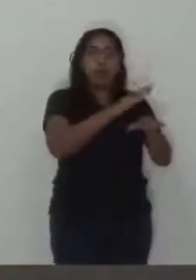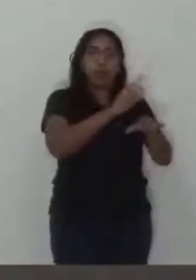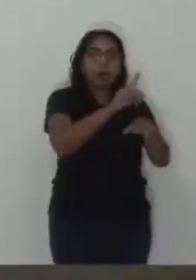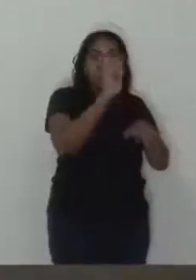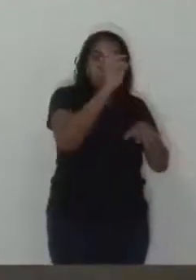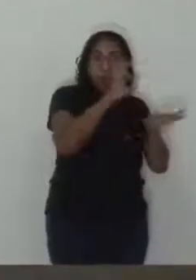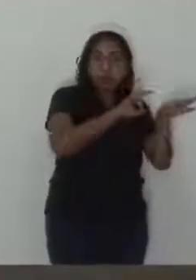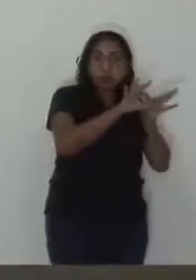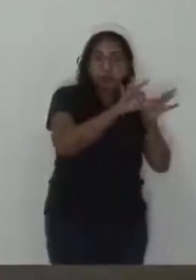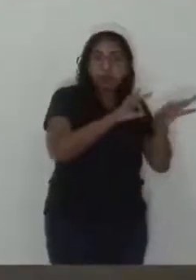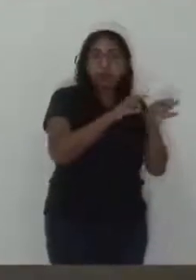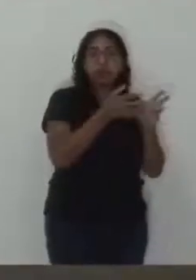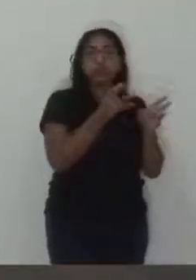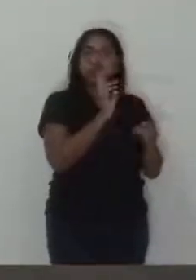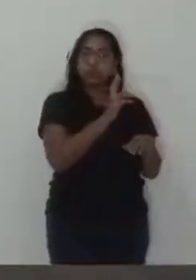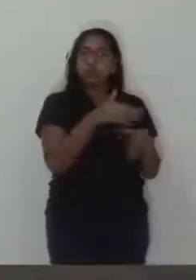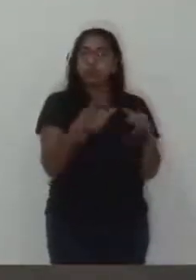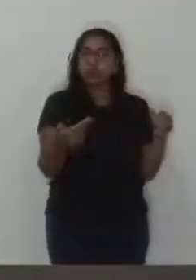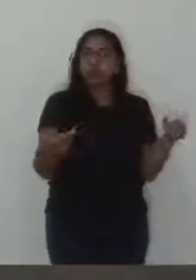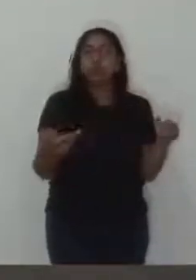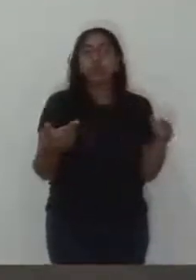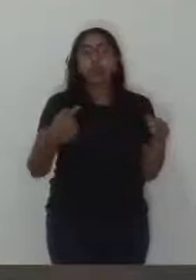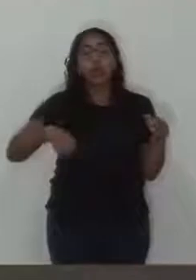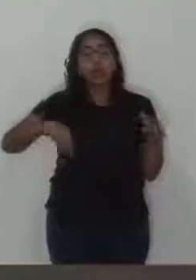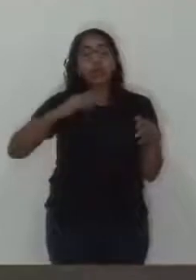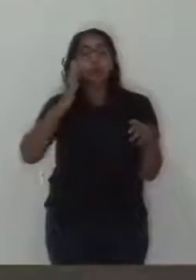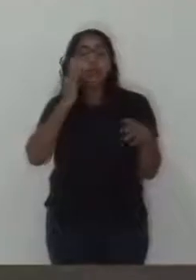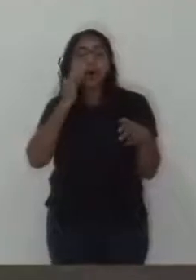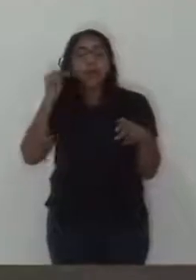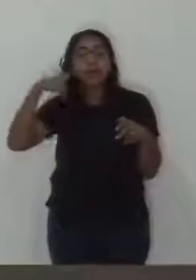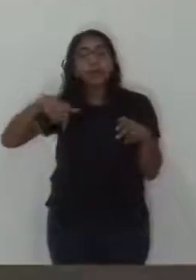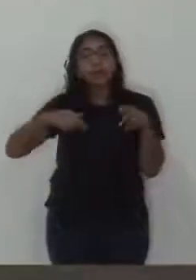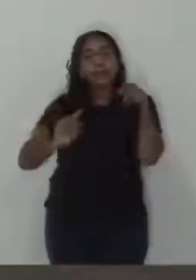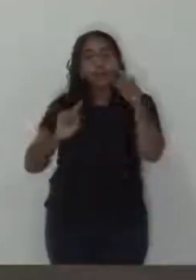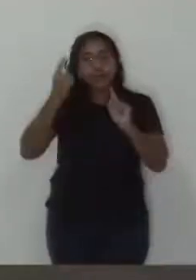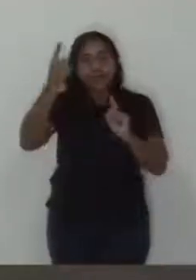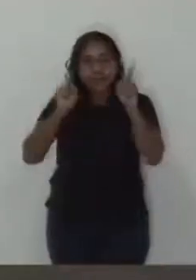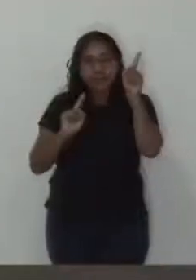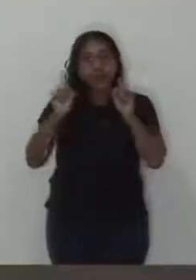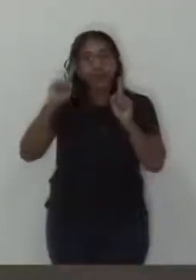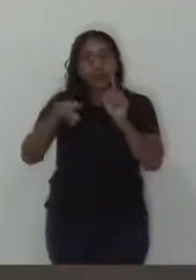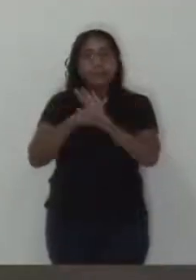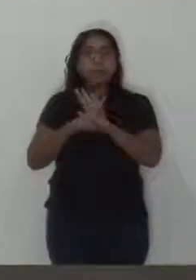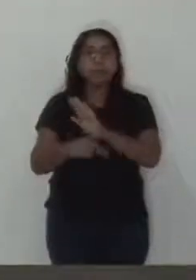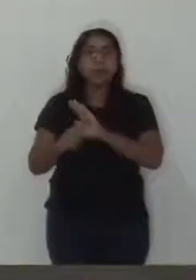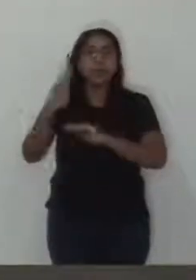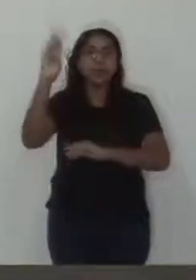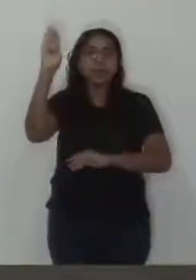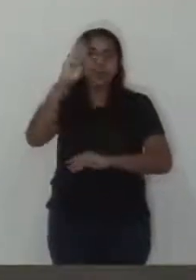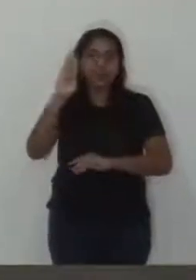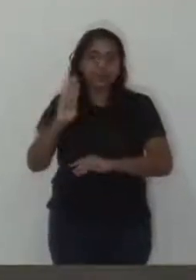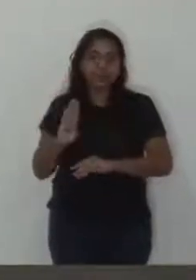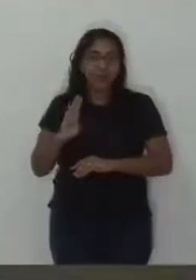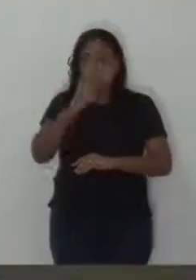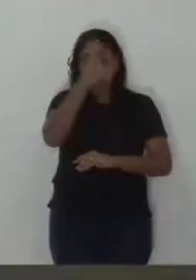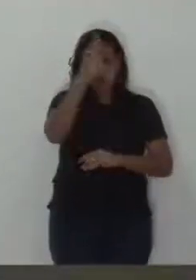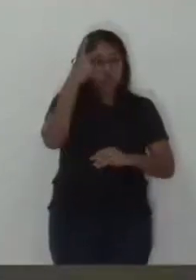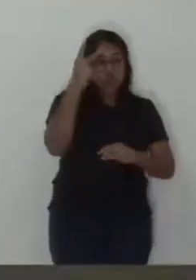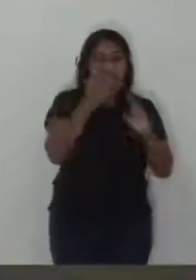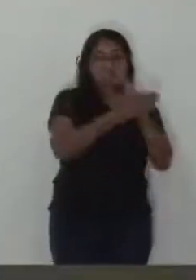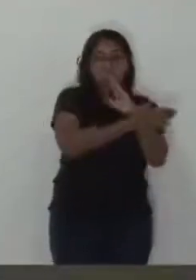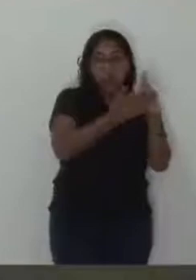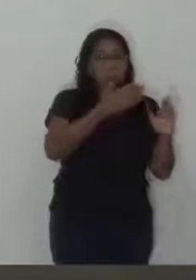O carnaval, a gente sabe que é a maior manifestação cultural do Brasil. Gostem ou não, alguns